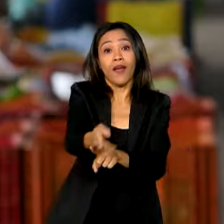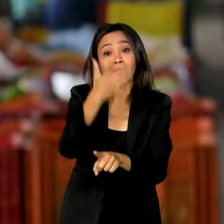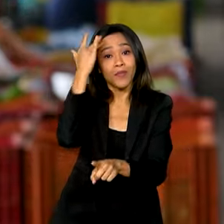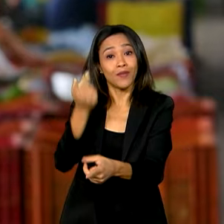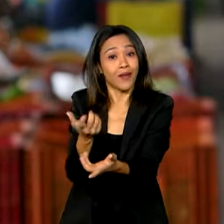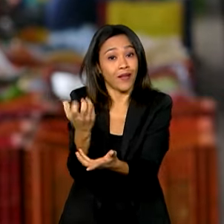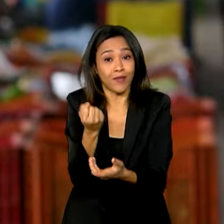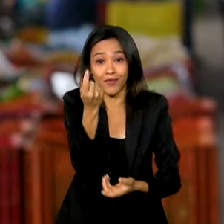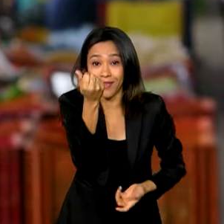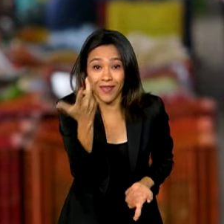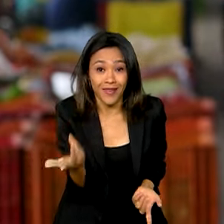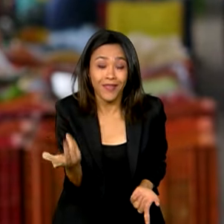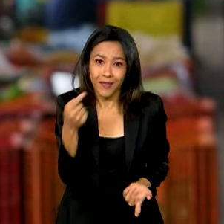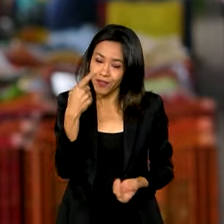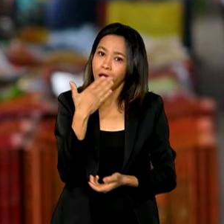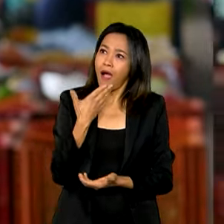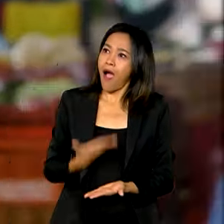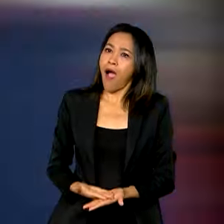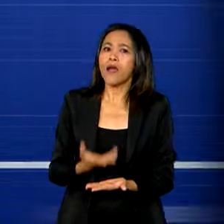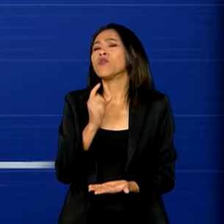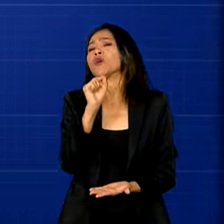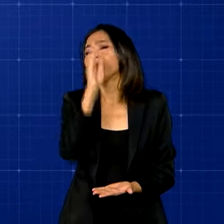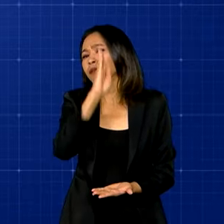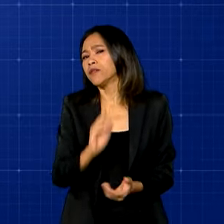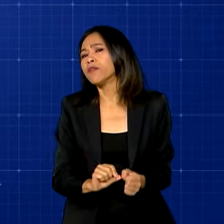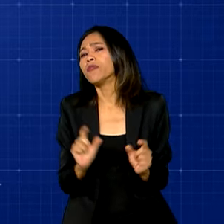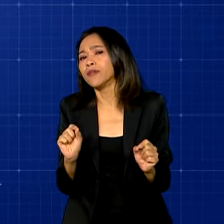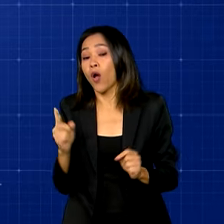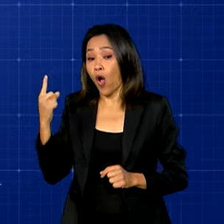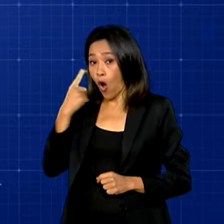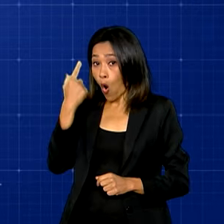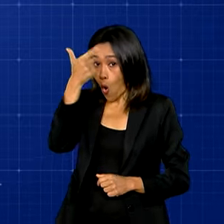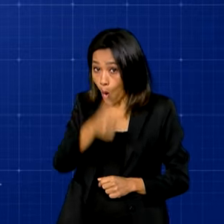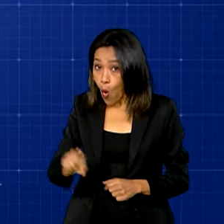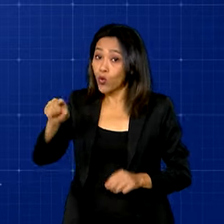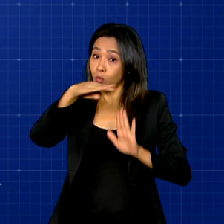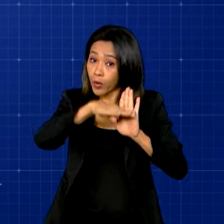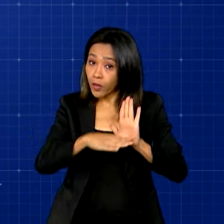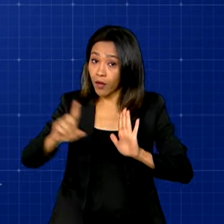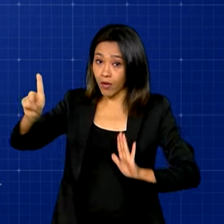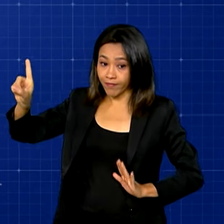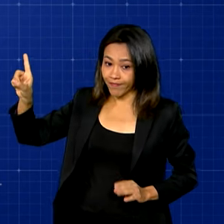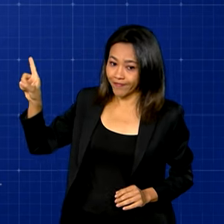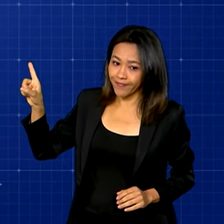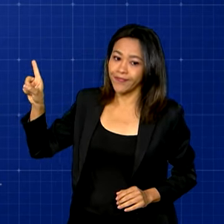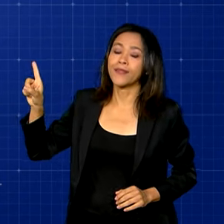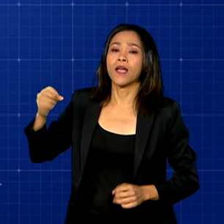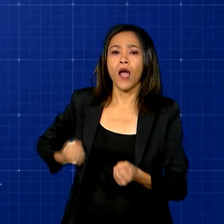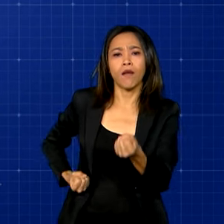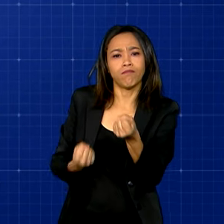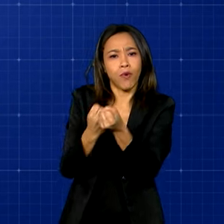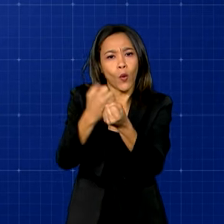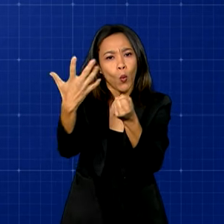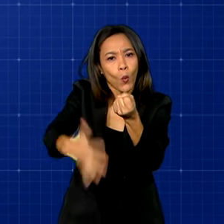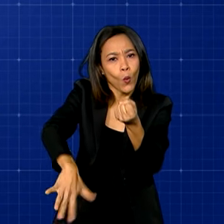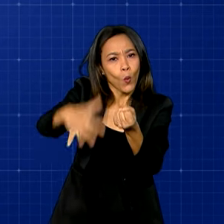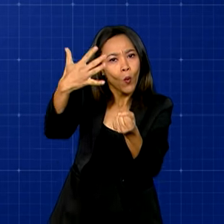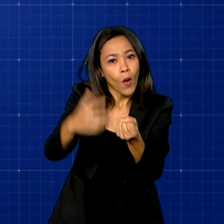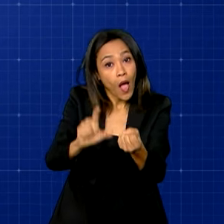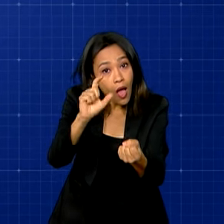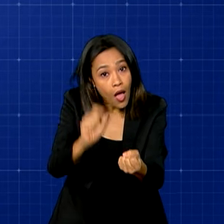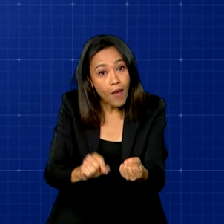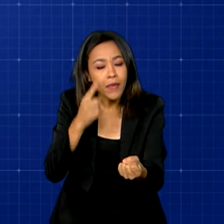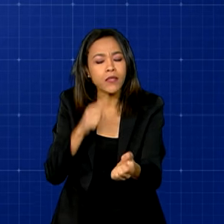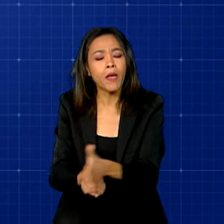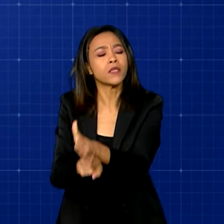Impressionado, você quer saber o que mais o Brasil tem feito. O Cadastro Único é outro forte aliado. Ele funciona como um grande mapa